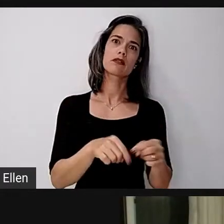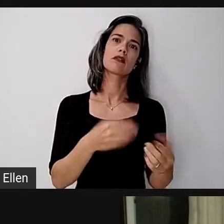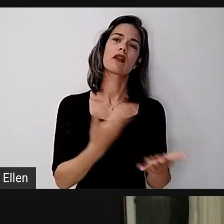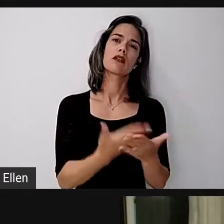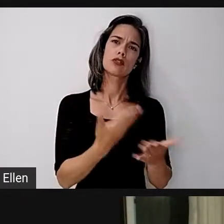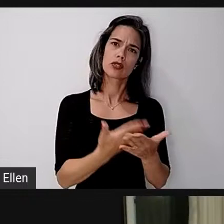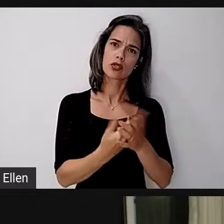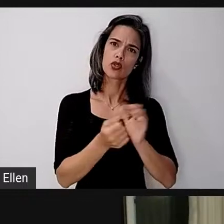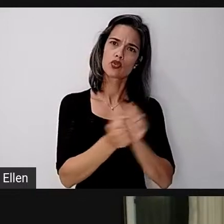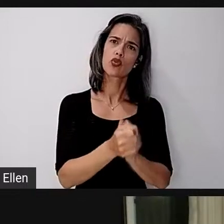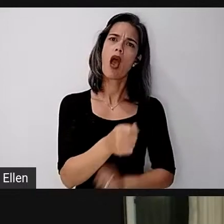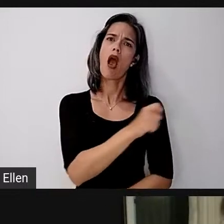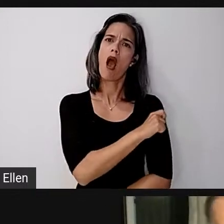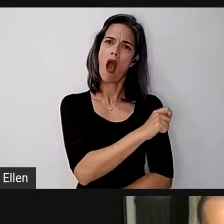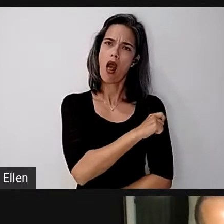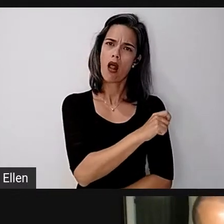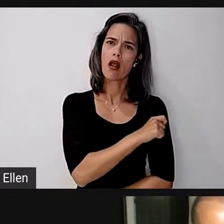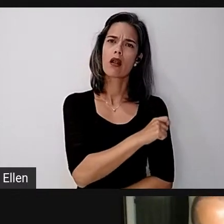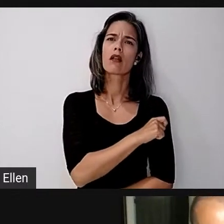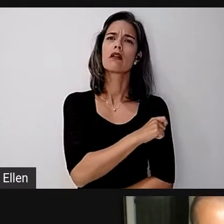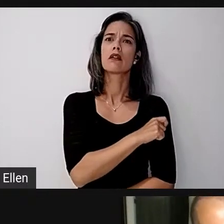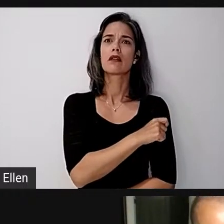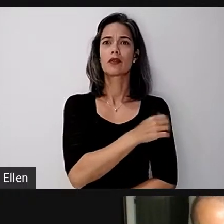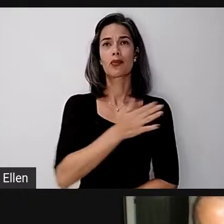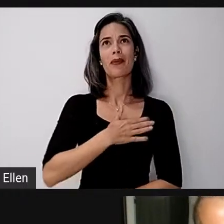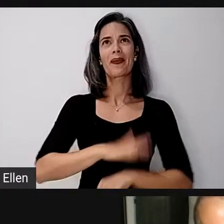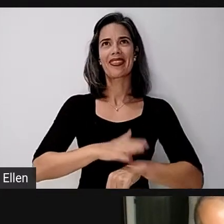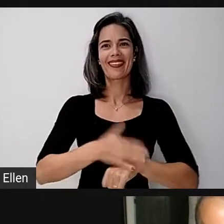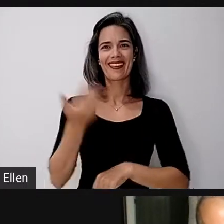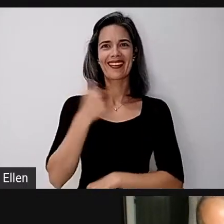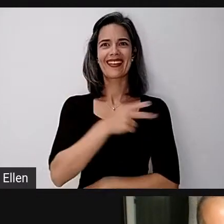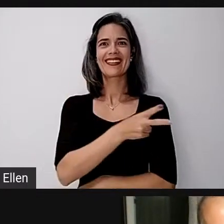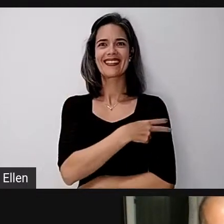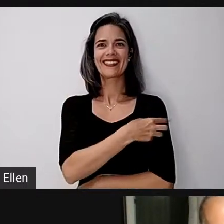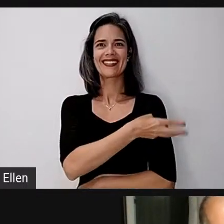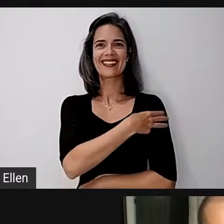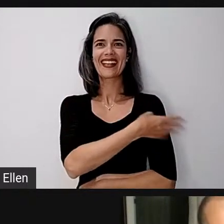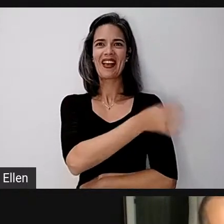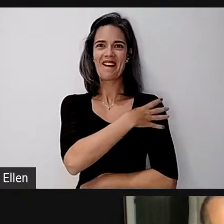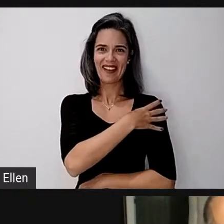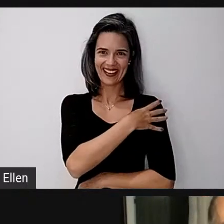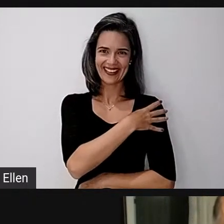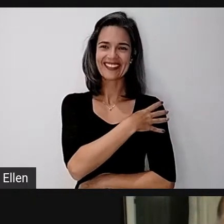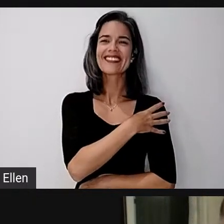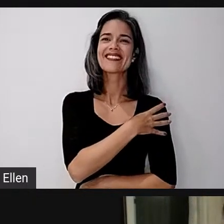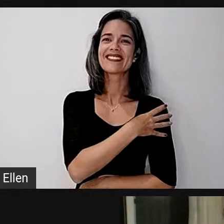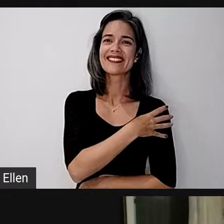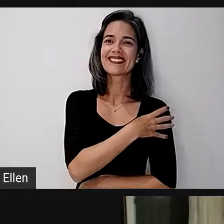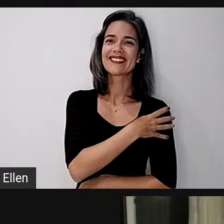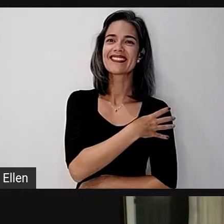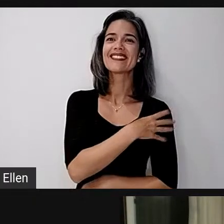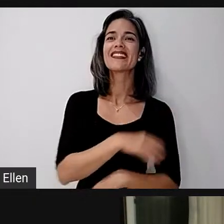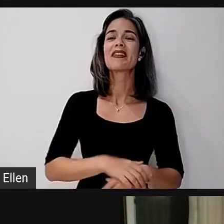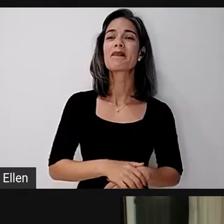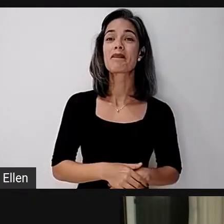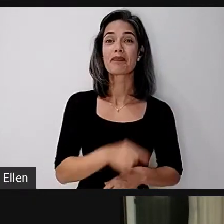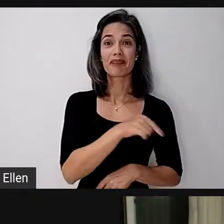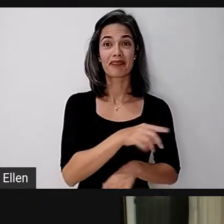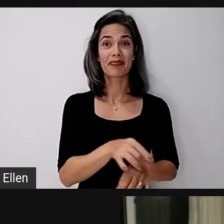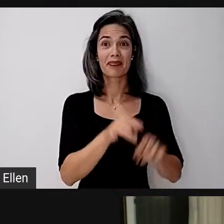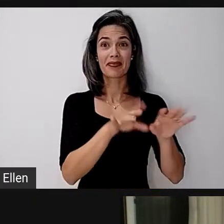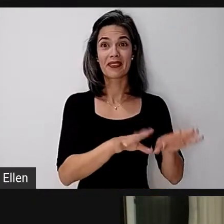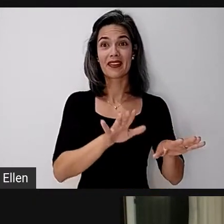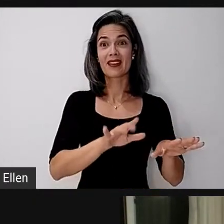crianças de segunda, na minha época, segunda, terceira e quarta série. Eu saí da educação básica para o magistério